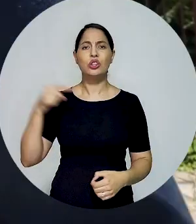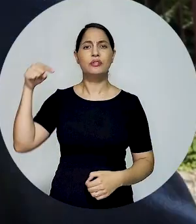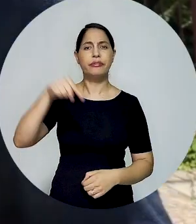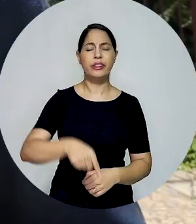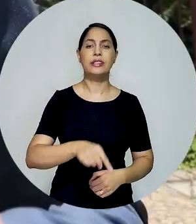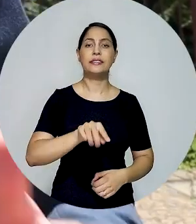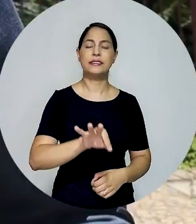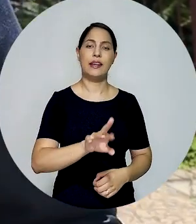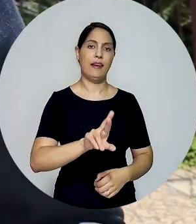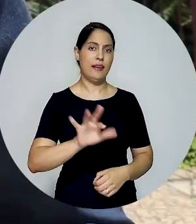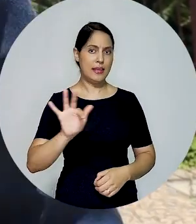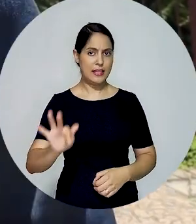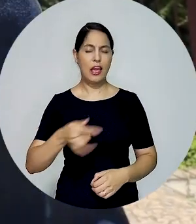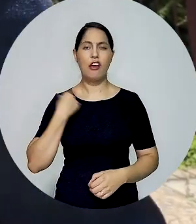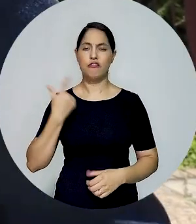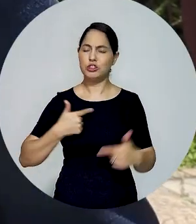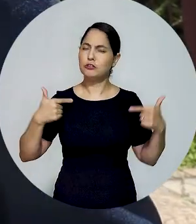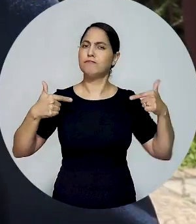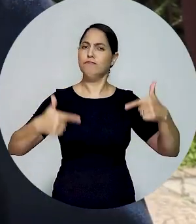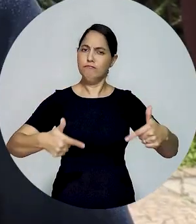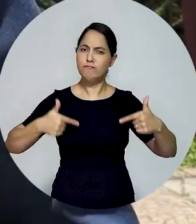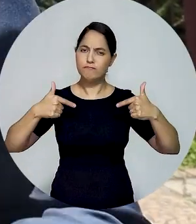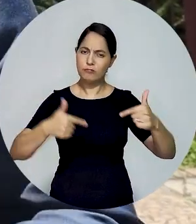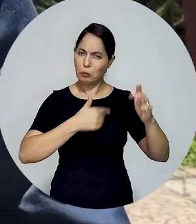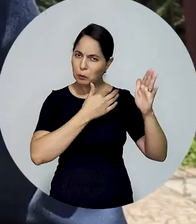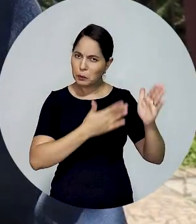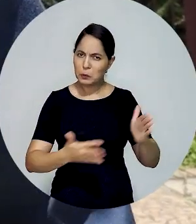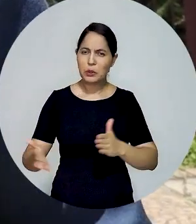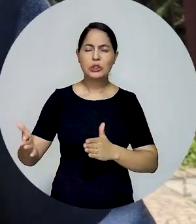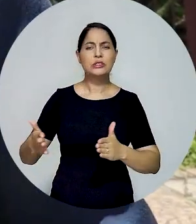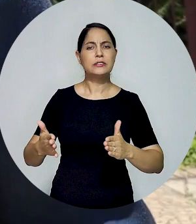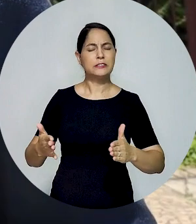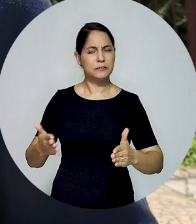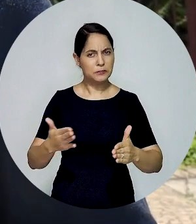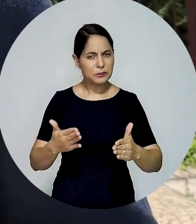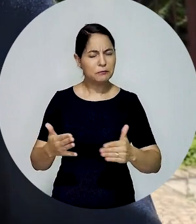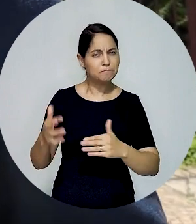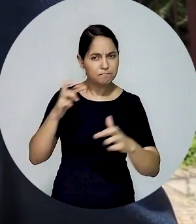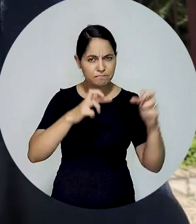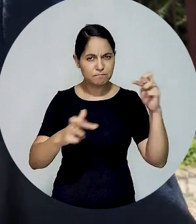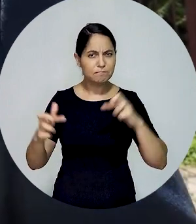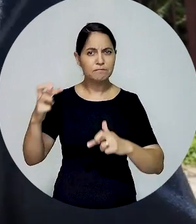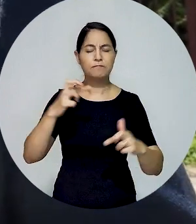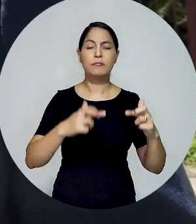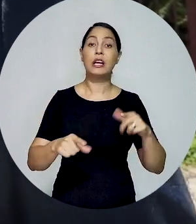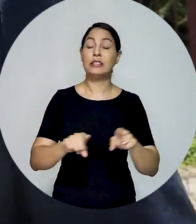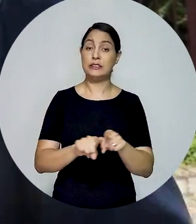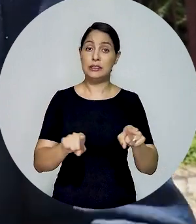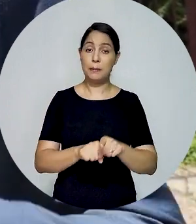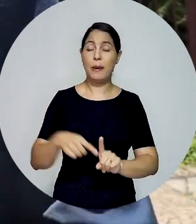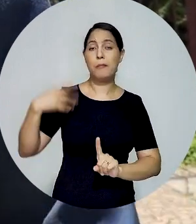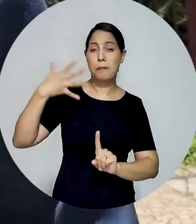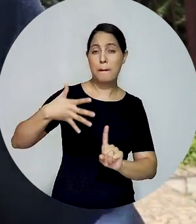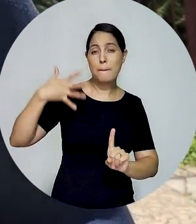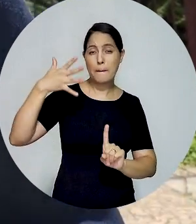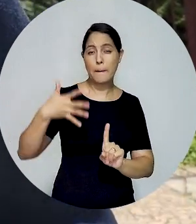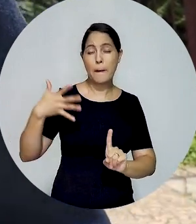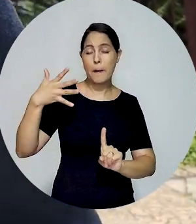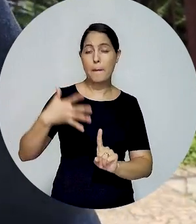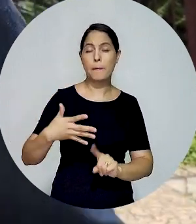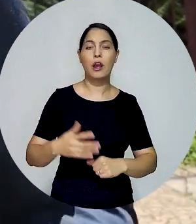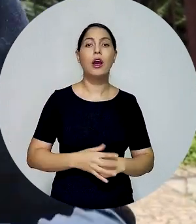vindo aqui ao TRF, nos reunindo com o presidente, com o corregedor, acompanhando o processo de decisão junto ao Conselho de Administração, realizando